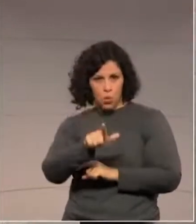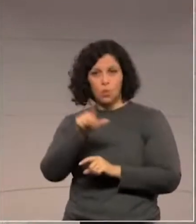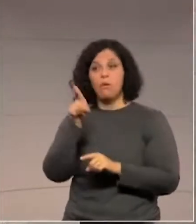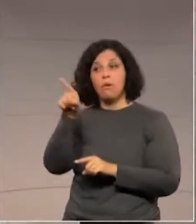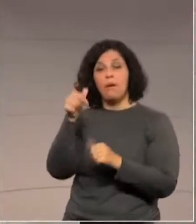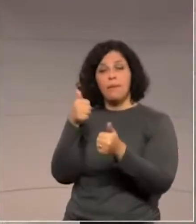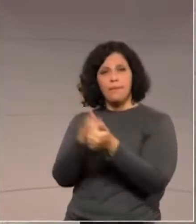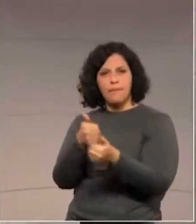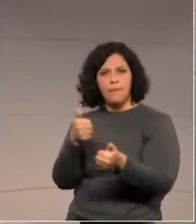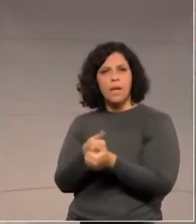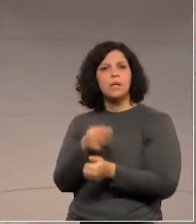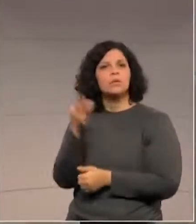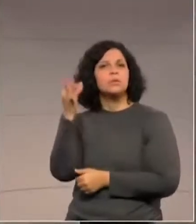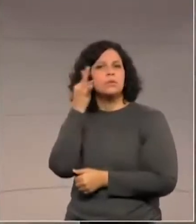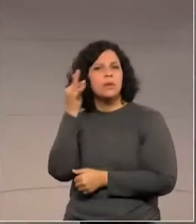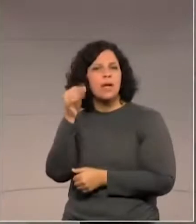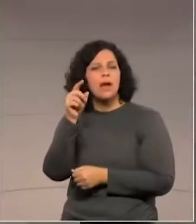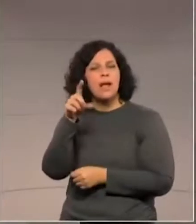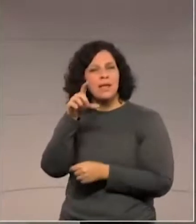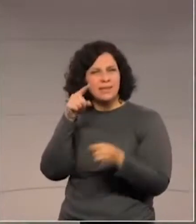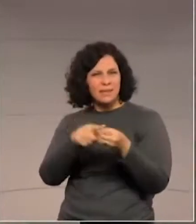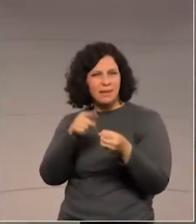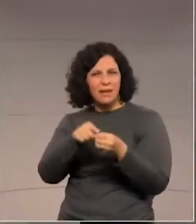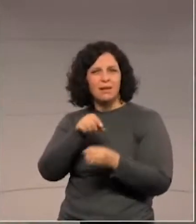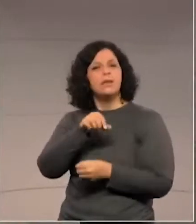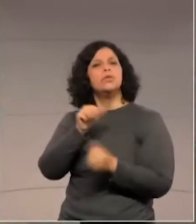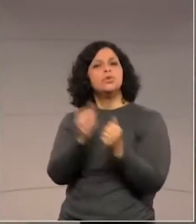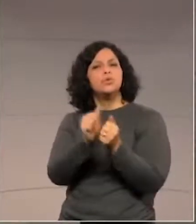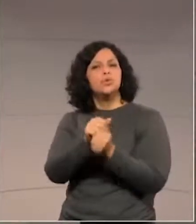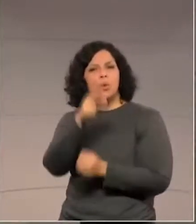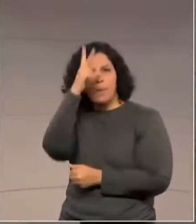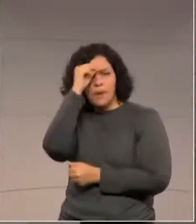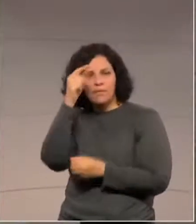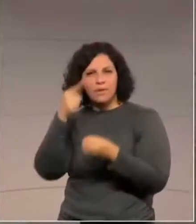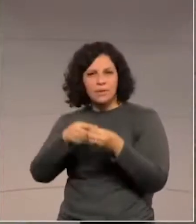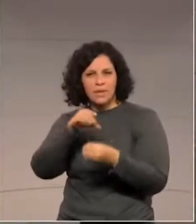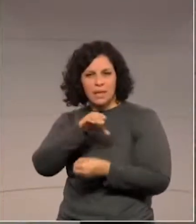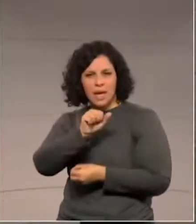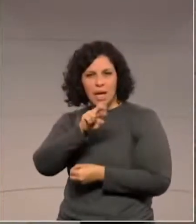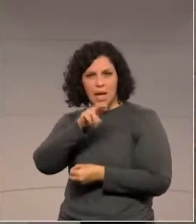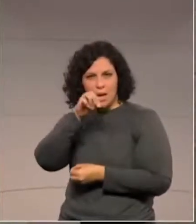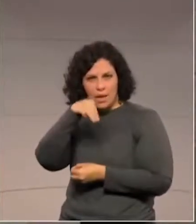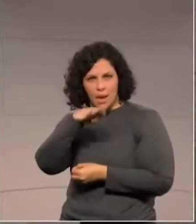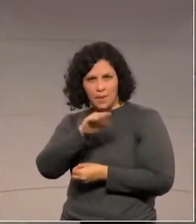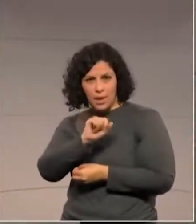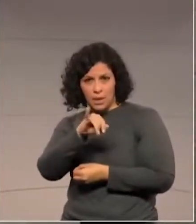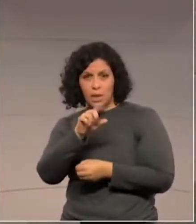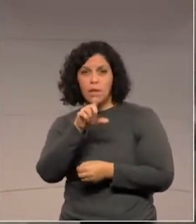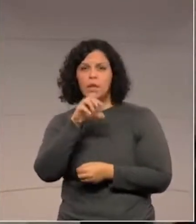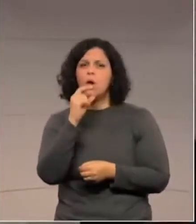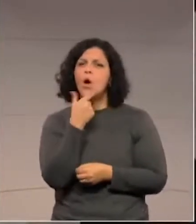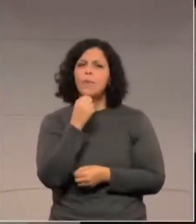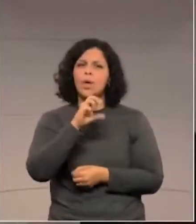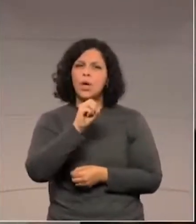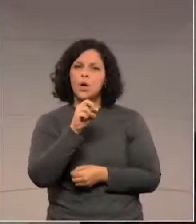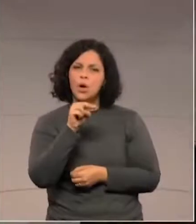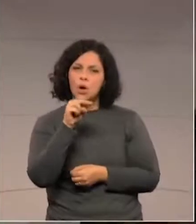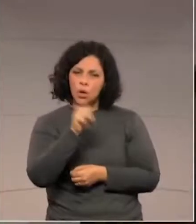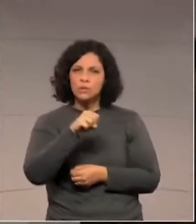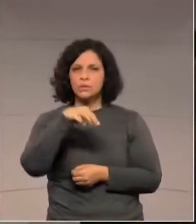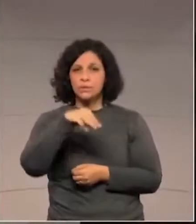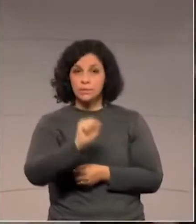de Carambaí, Osmar Blum, em um vídeo divulgado nas redes sociais da Prefeitura de Carambaí,